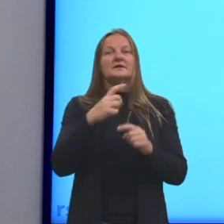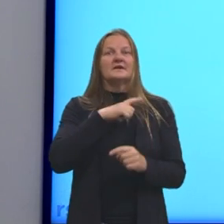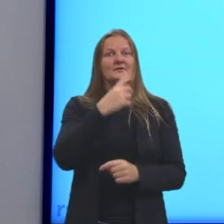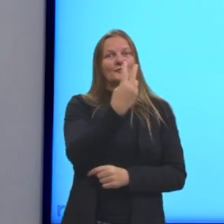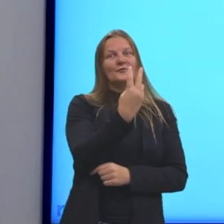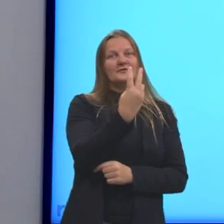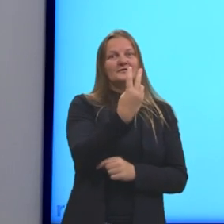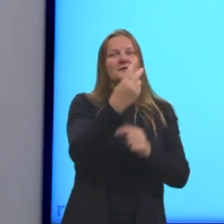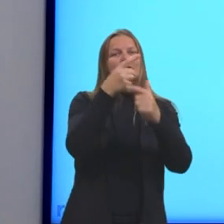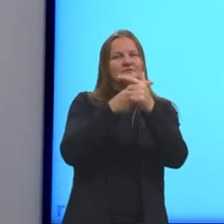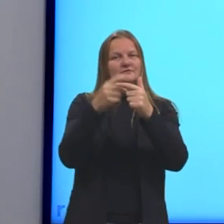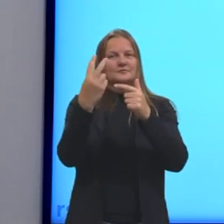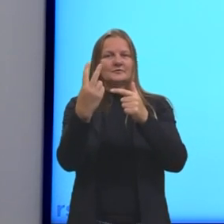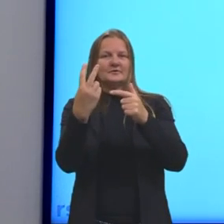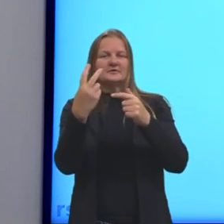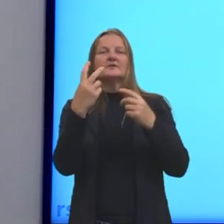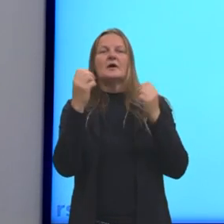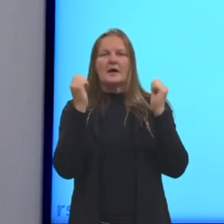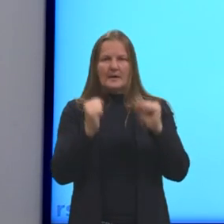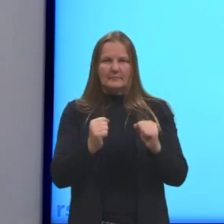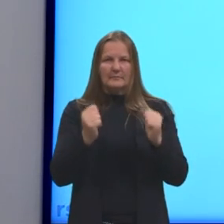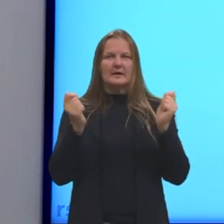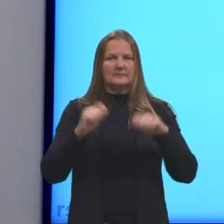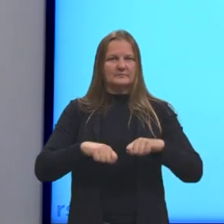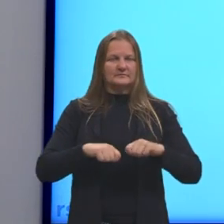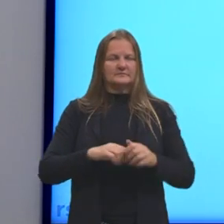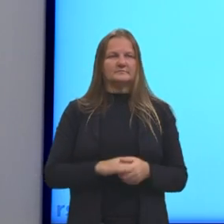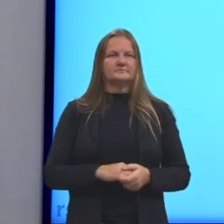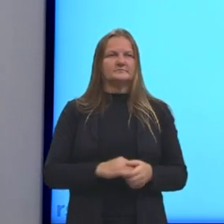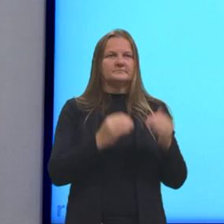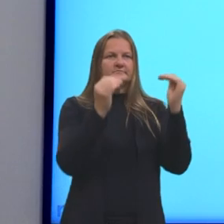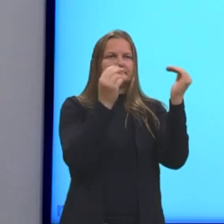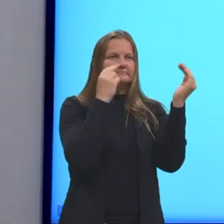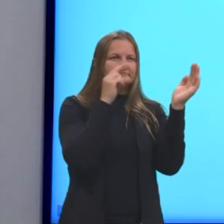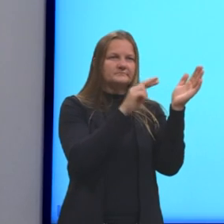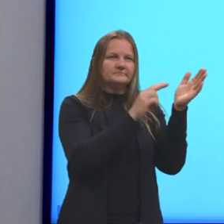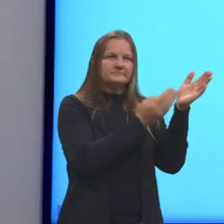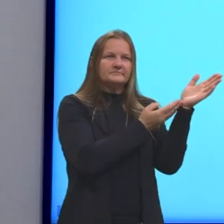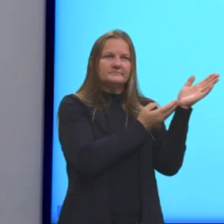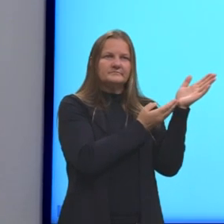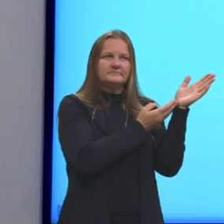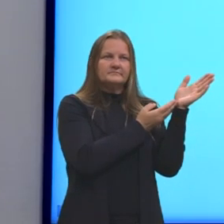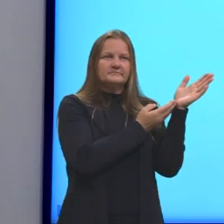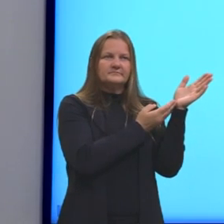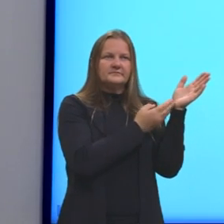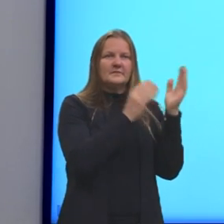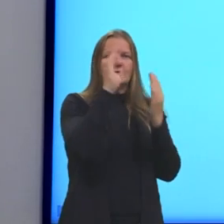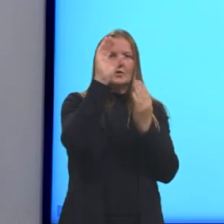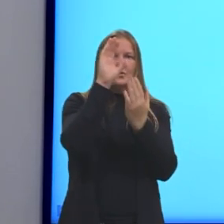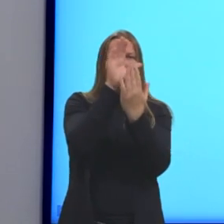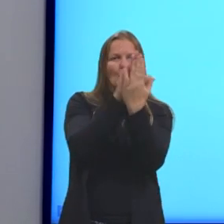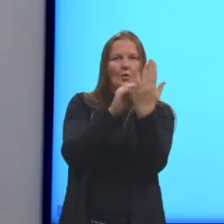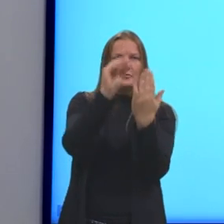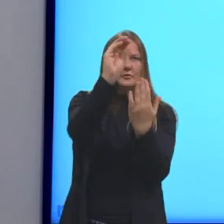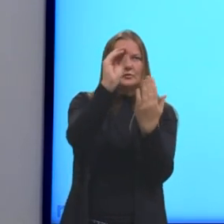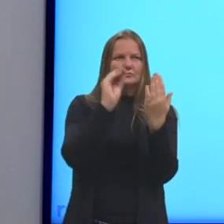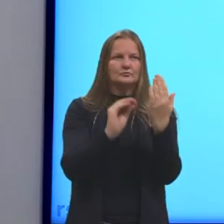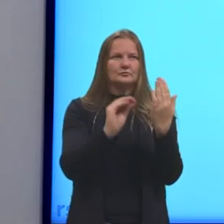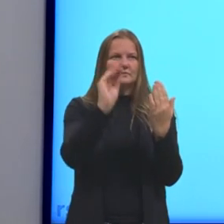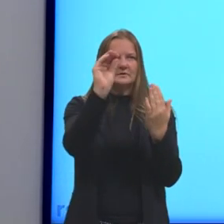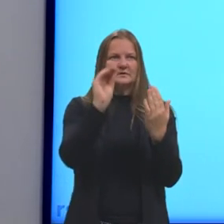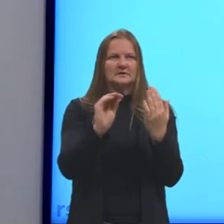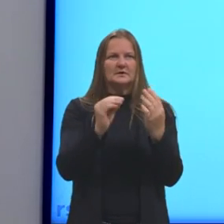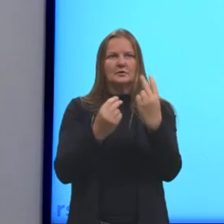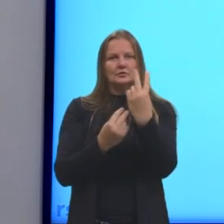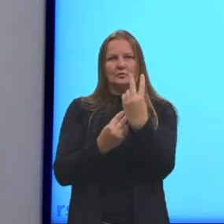tenho esse 2 aqui que pode ser dividido por 2. Observem que copiei os demais valores e esse